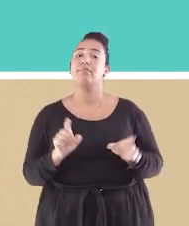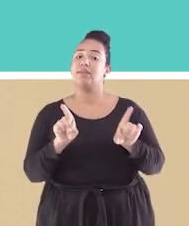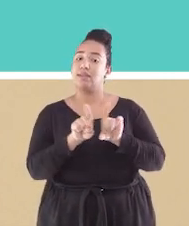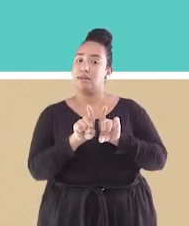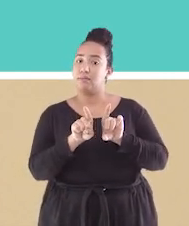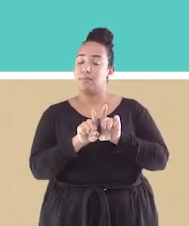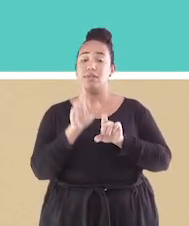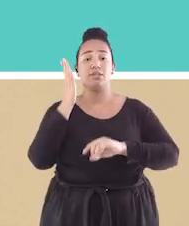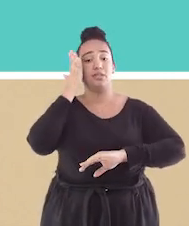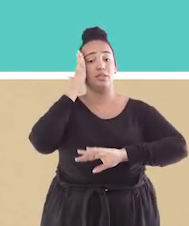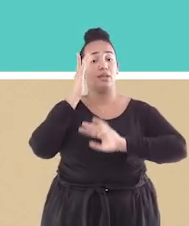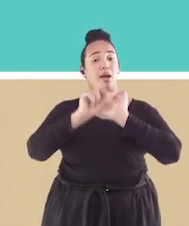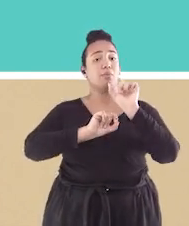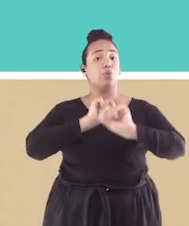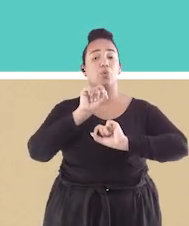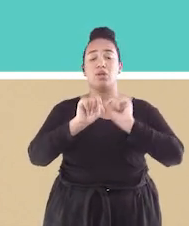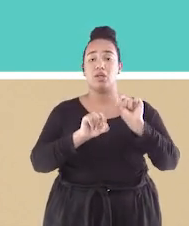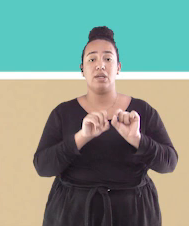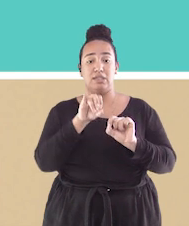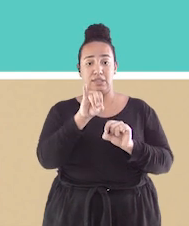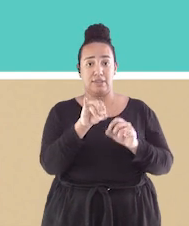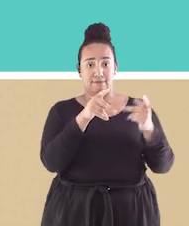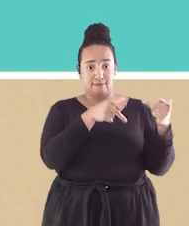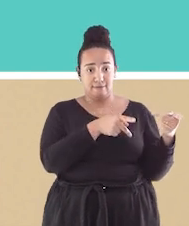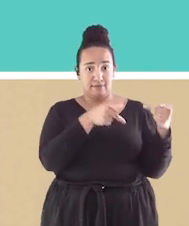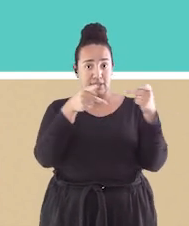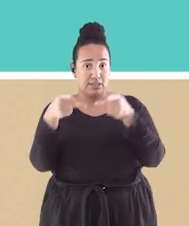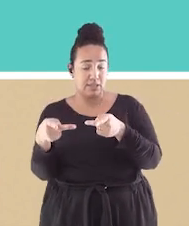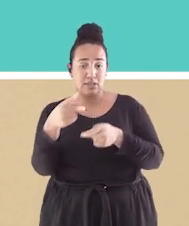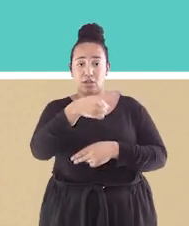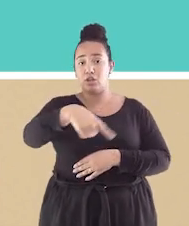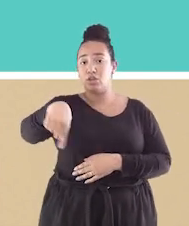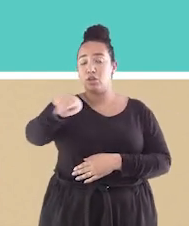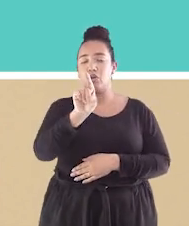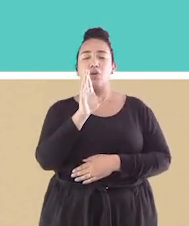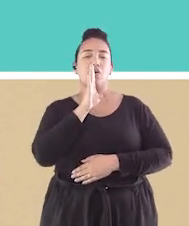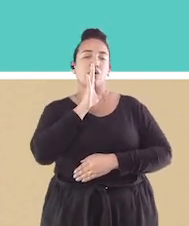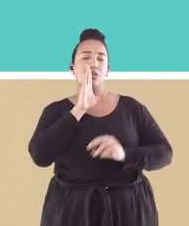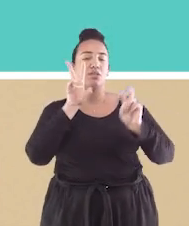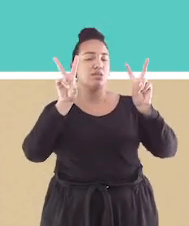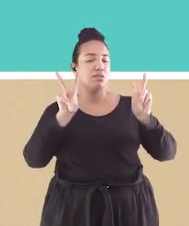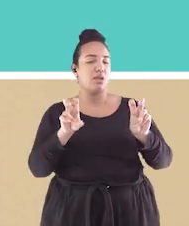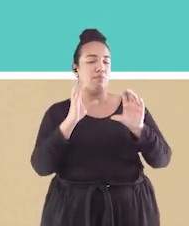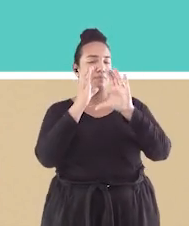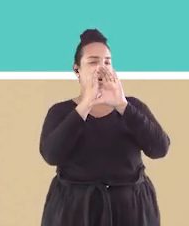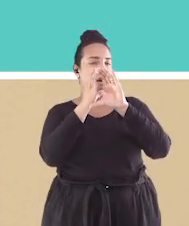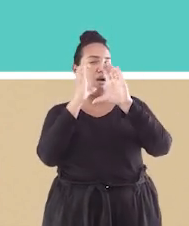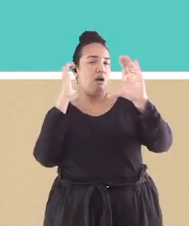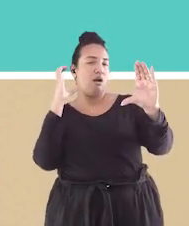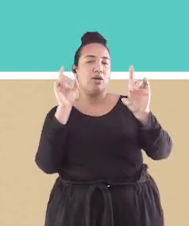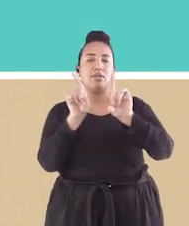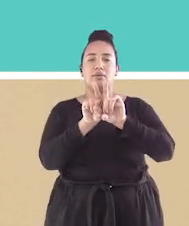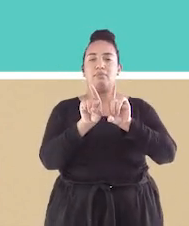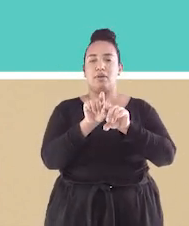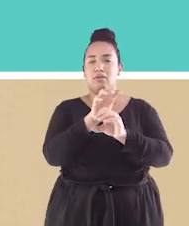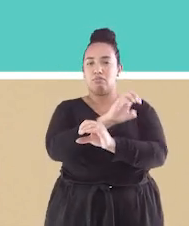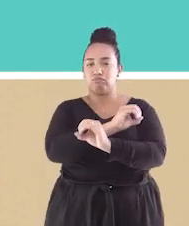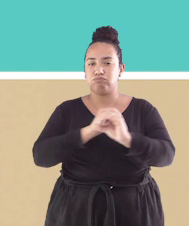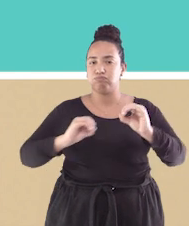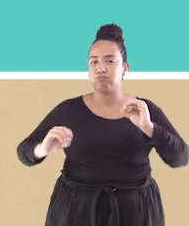sabendo que, ao visitar o planetário, ficamos sabendo sobre astronomia, sobre como funciona o sistema solar.